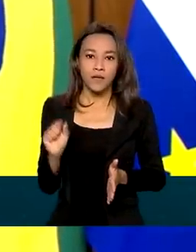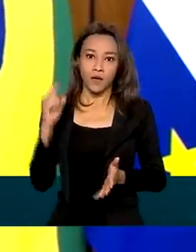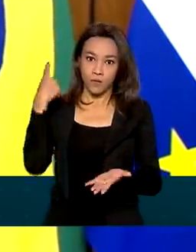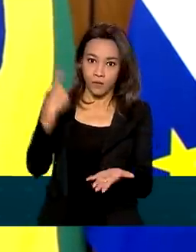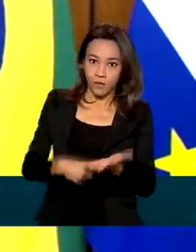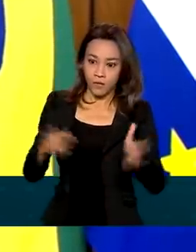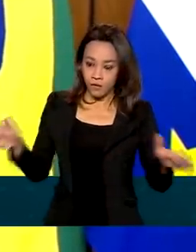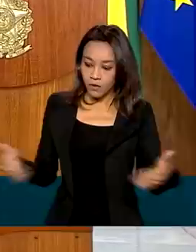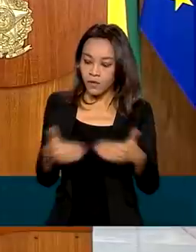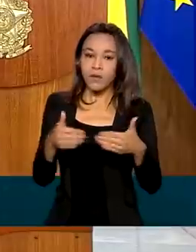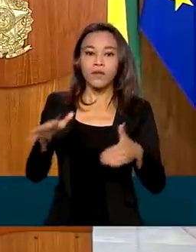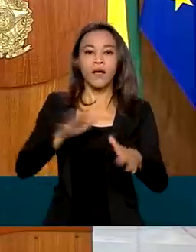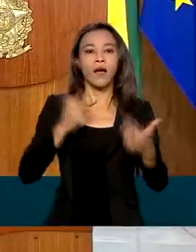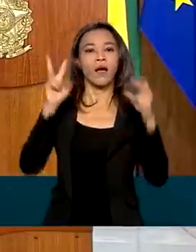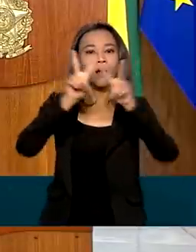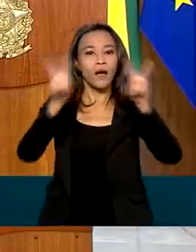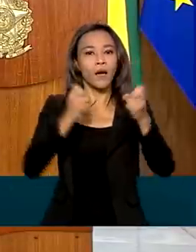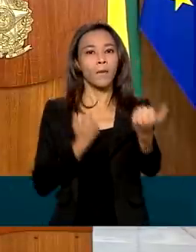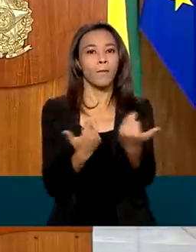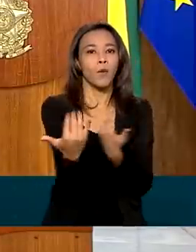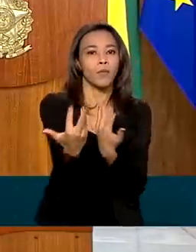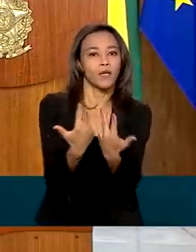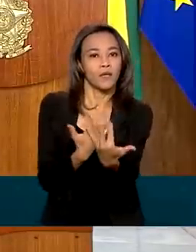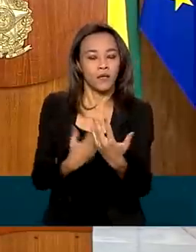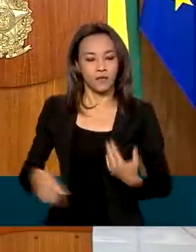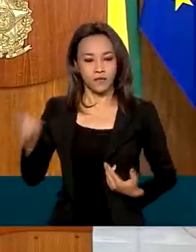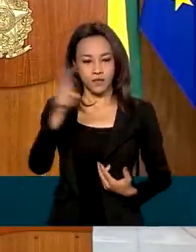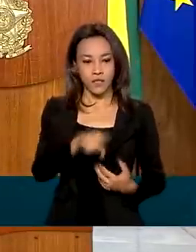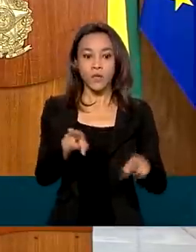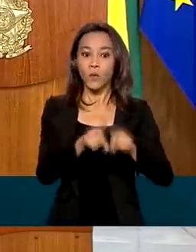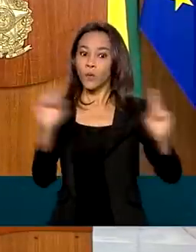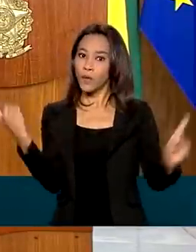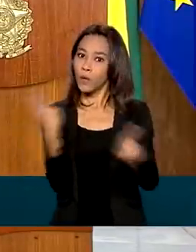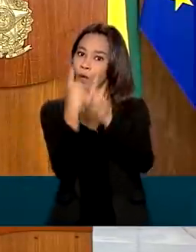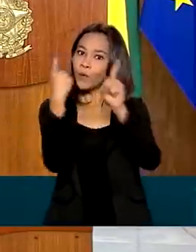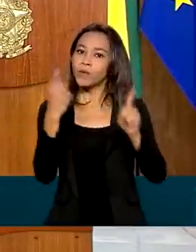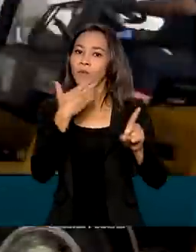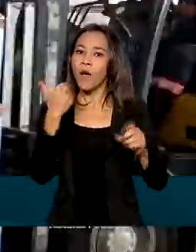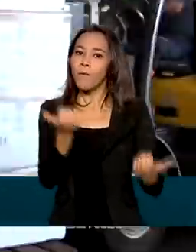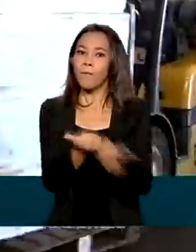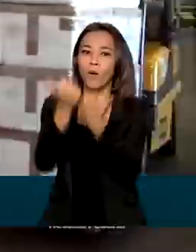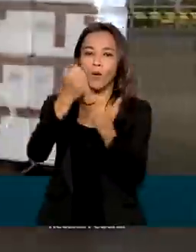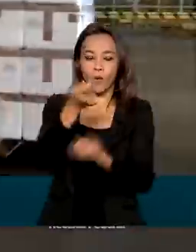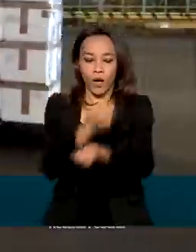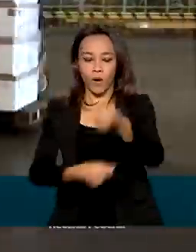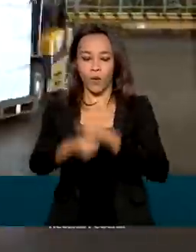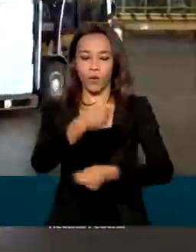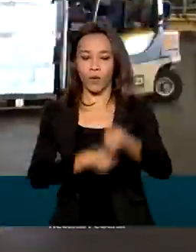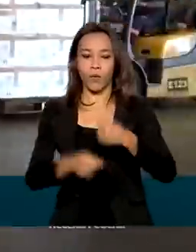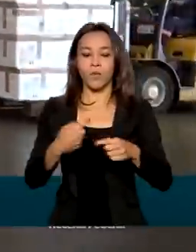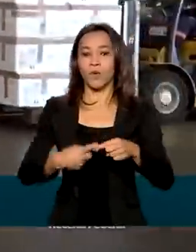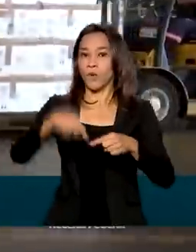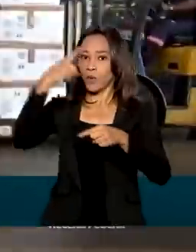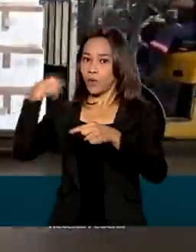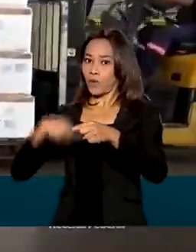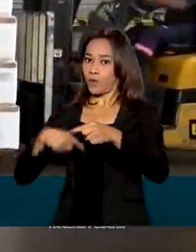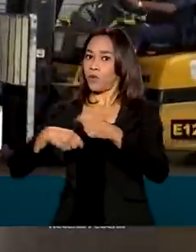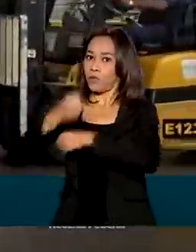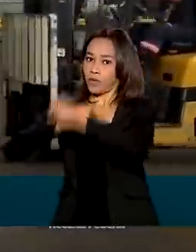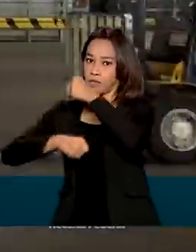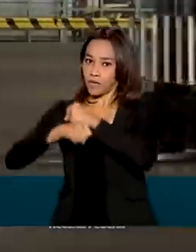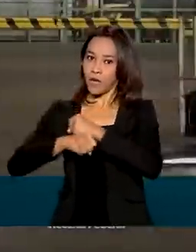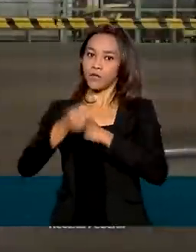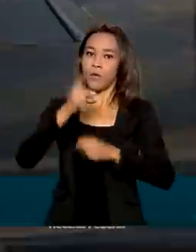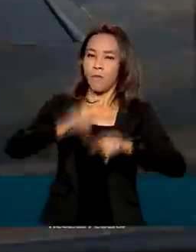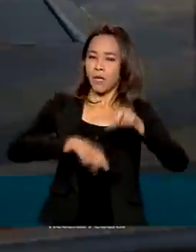acordo de mobilidade. O encontro serviu ainda para reforçar as relações econômicas. Em 2020, o Brasil exportou produtos que